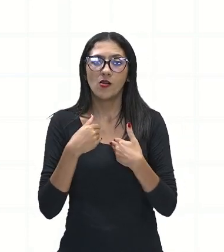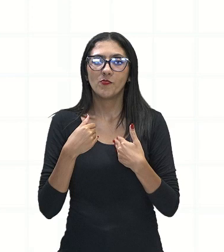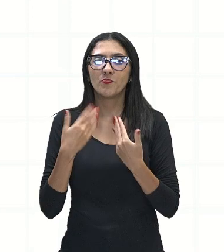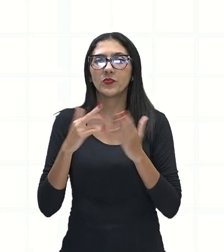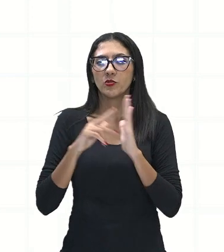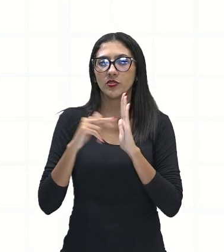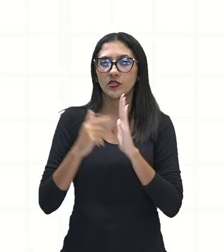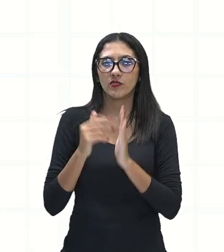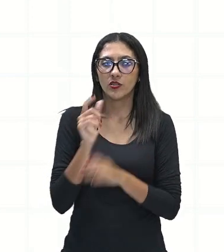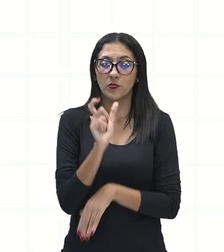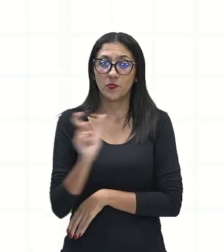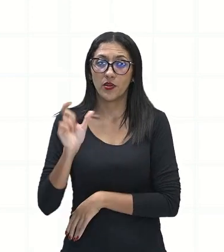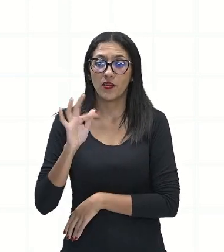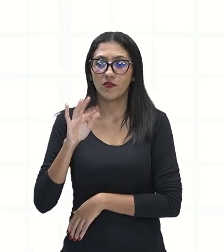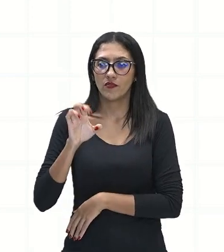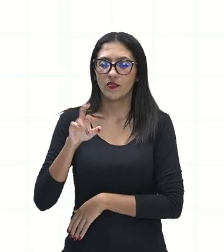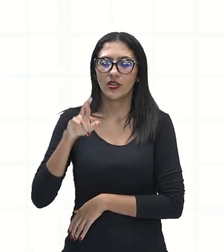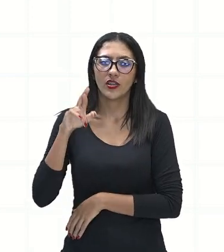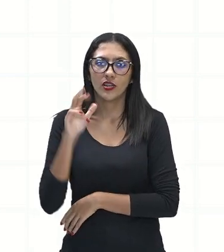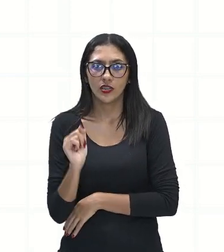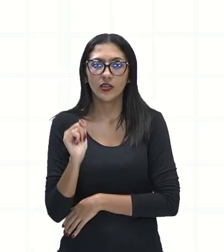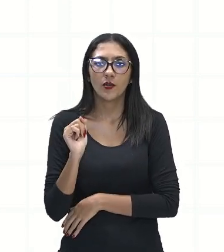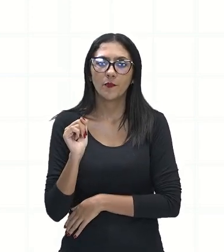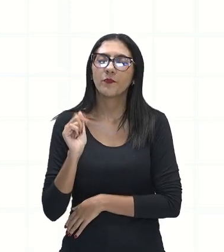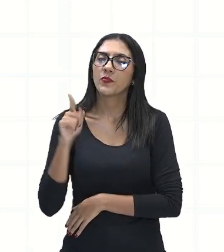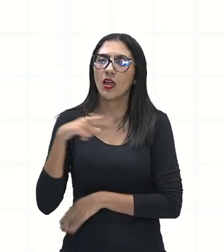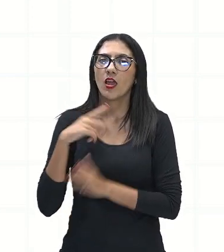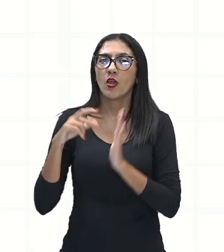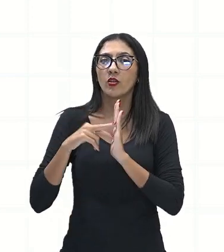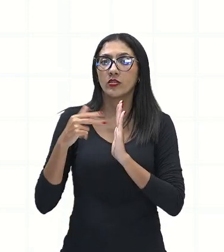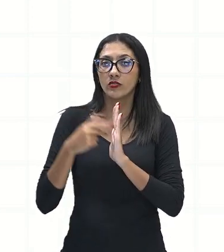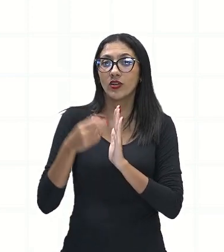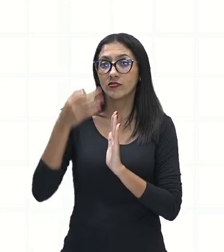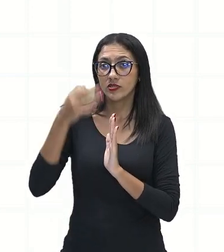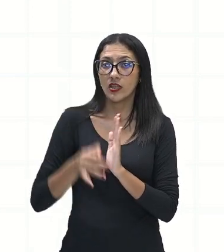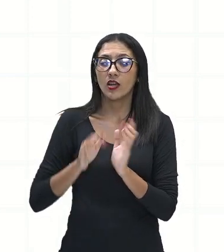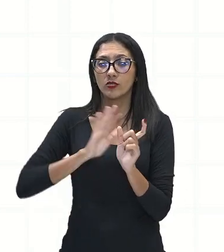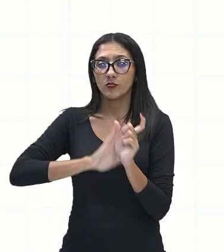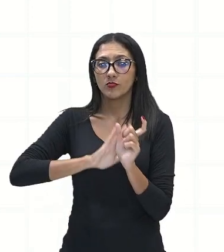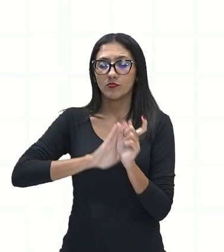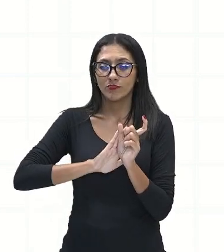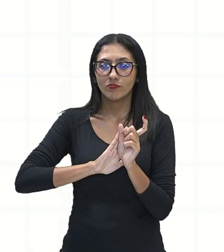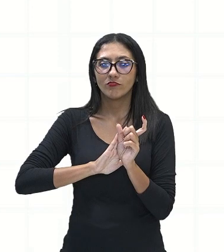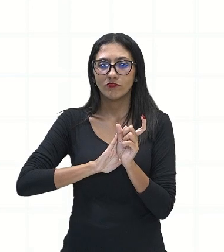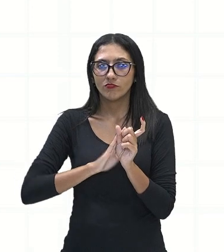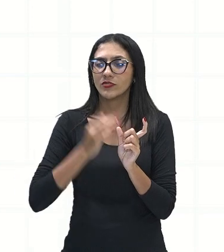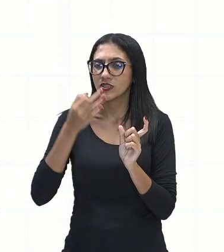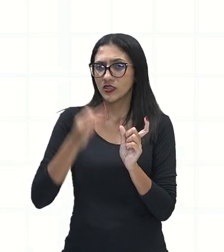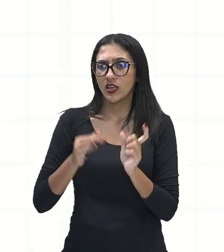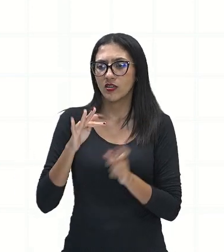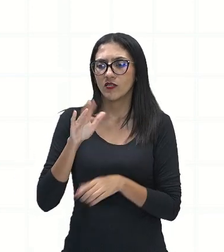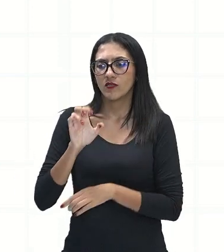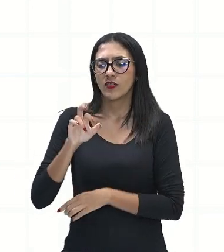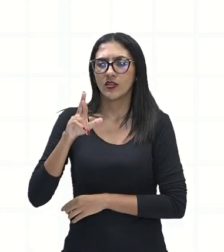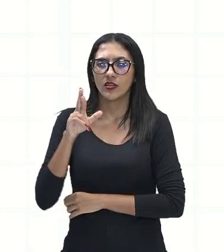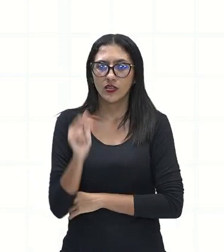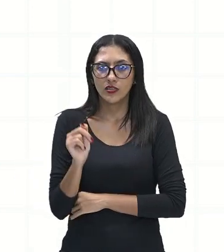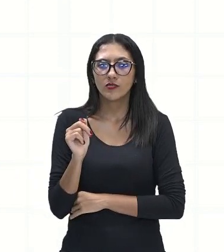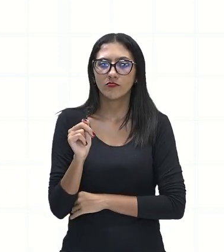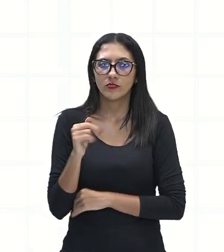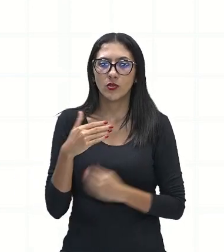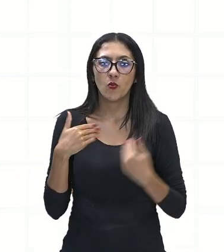significa o animal. Se você for lá no dicionário, vai aparecer o significado, né? Um animal feroz, certo?